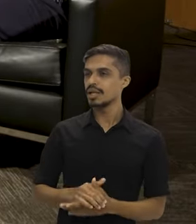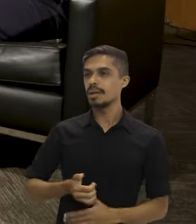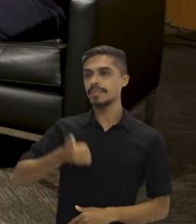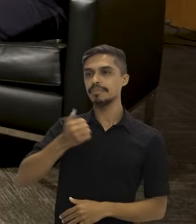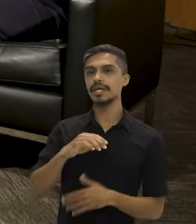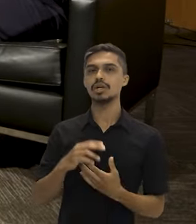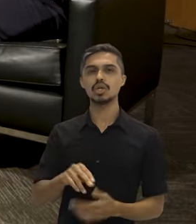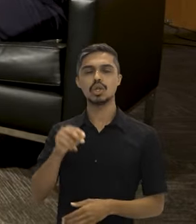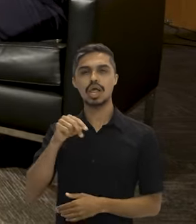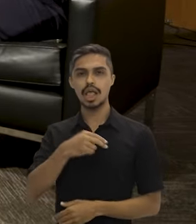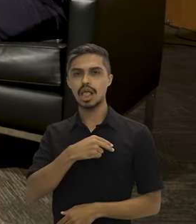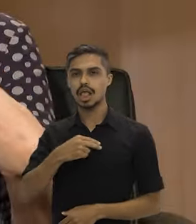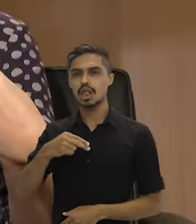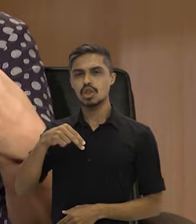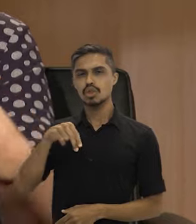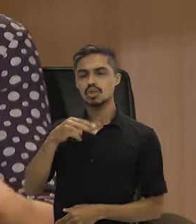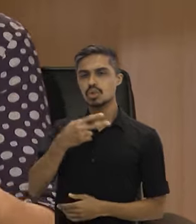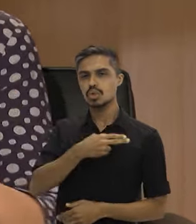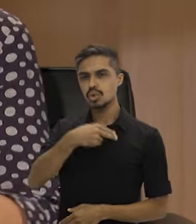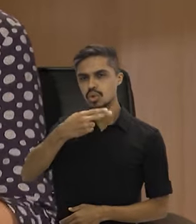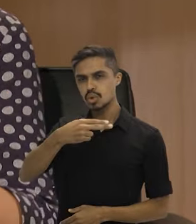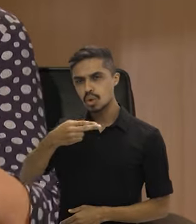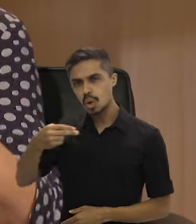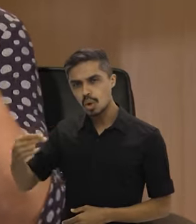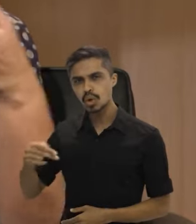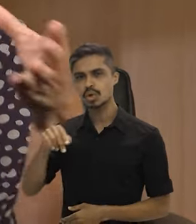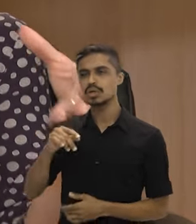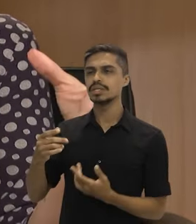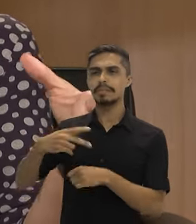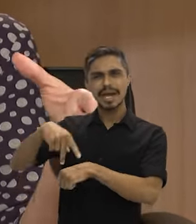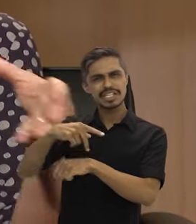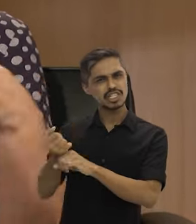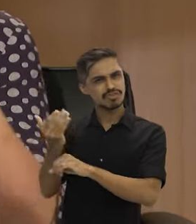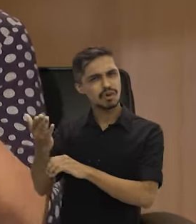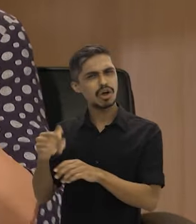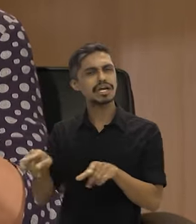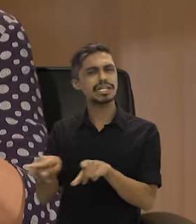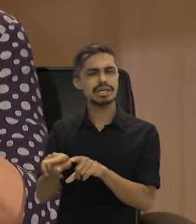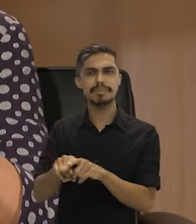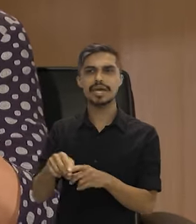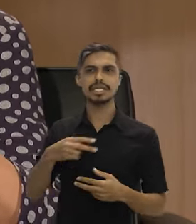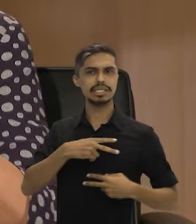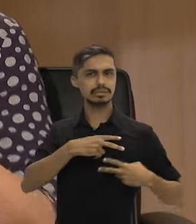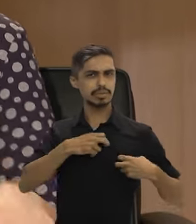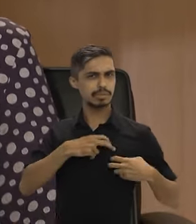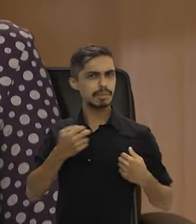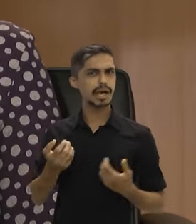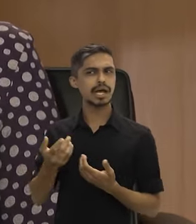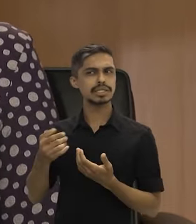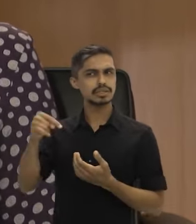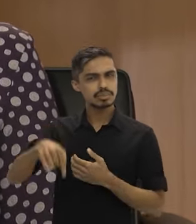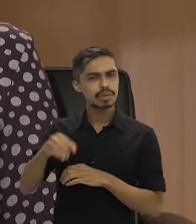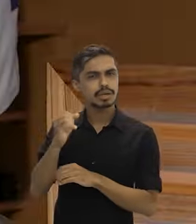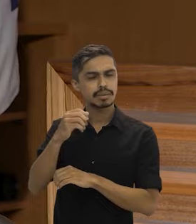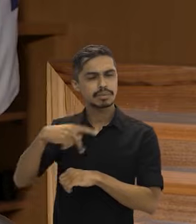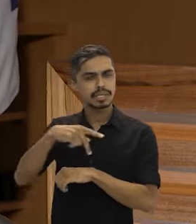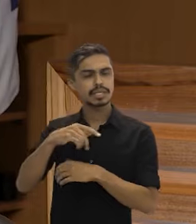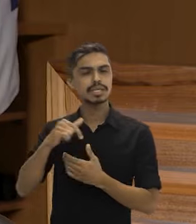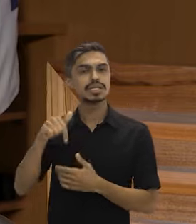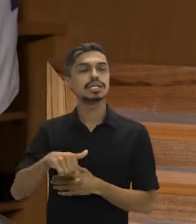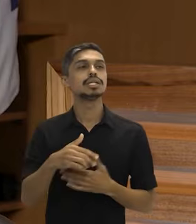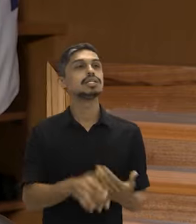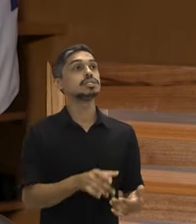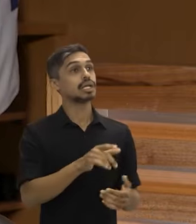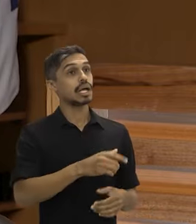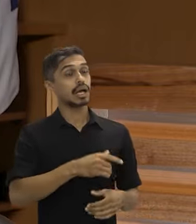anúncio foi da Noruega, certo? Quem são os doadores? Tem doadores internacionais, mas também tem a Petrobras no Brasil. A Petrobras foi uma